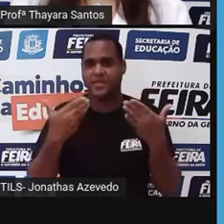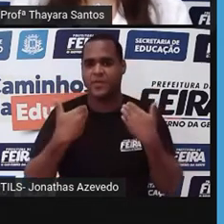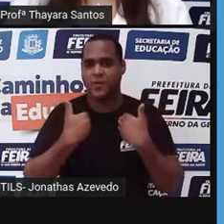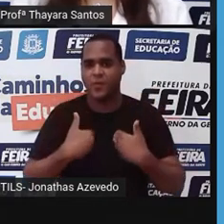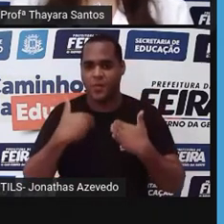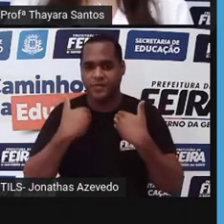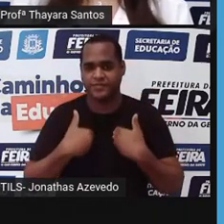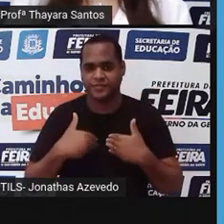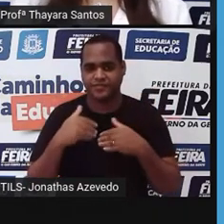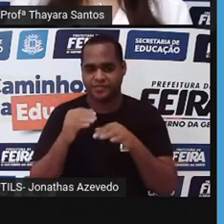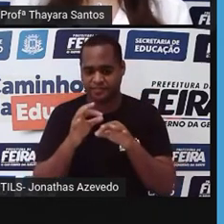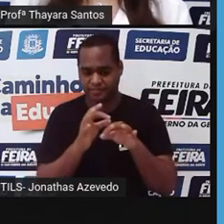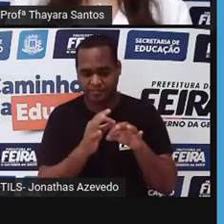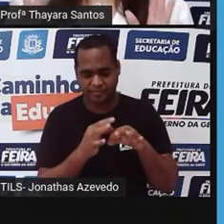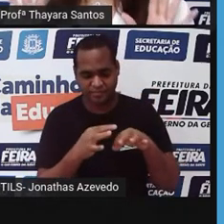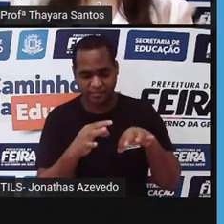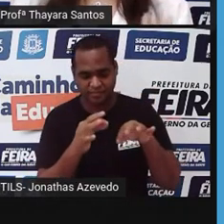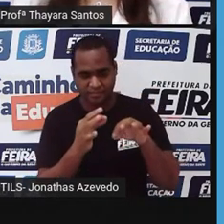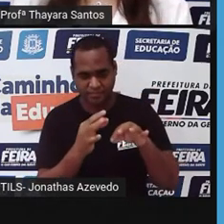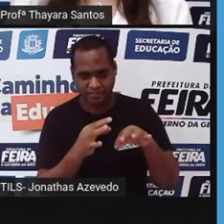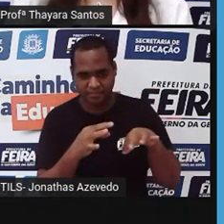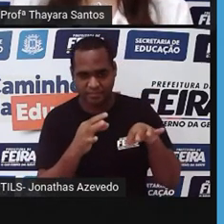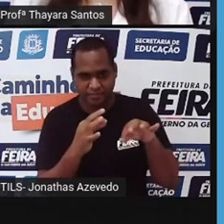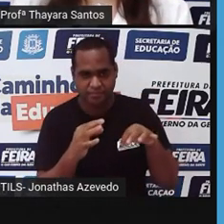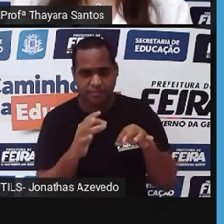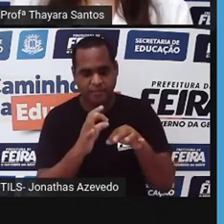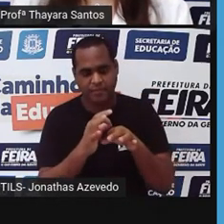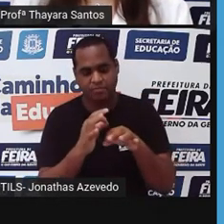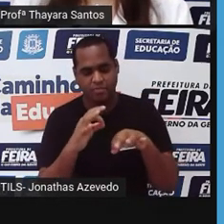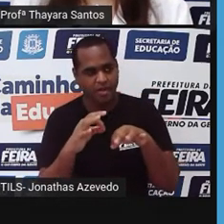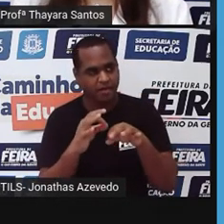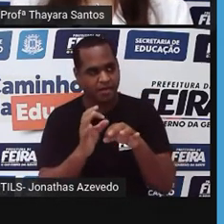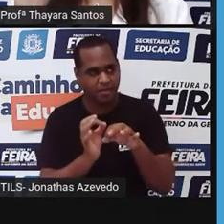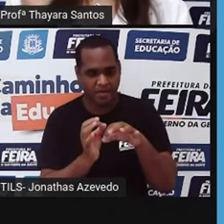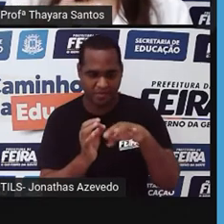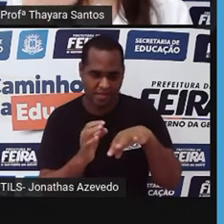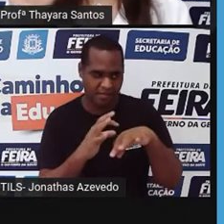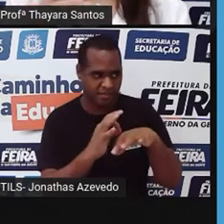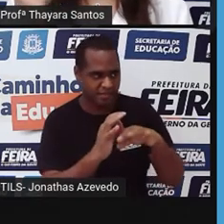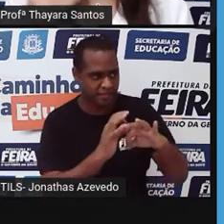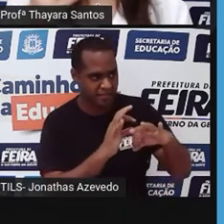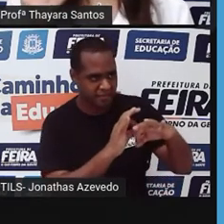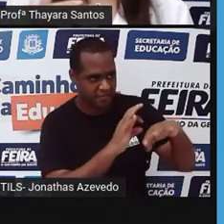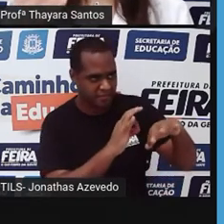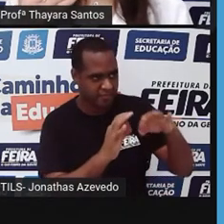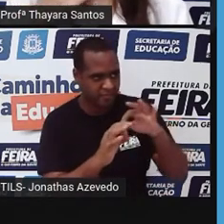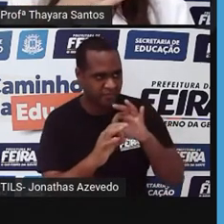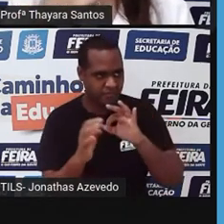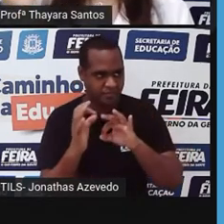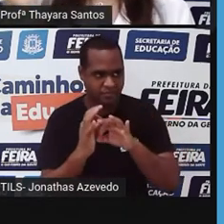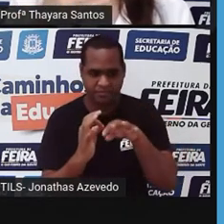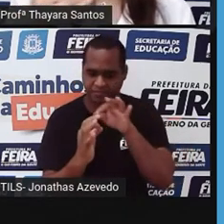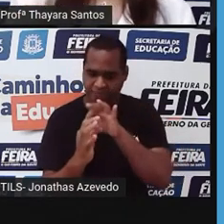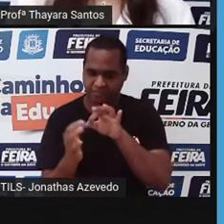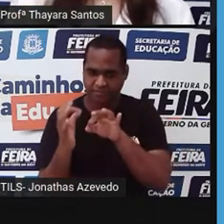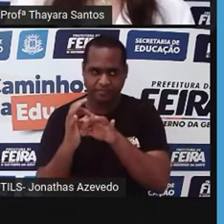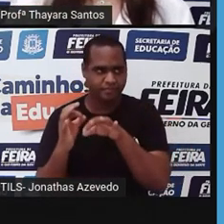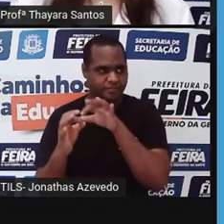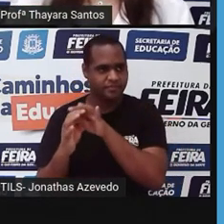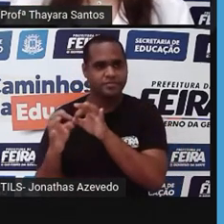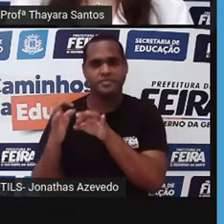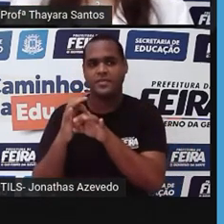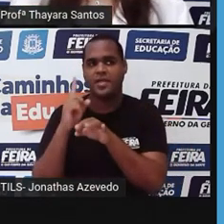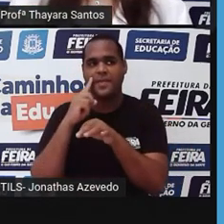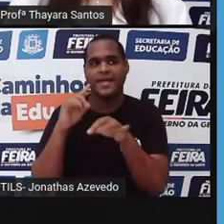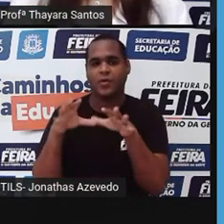de anéis. Se a gente olha para uma minhoca, gente consegue visualizar essa característica bem. Ela tem ali, ó, as divisõezinhas, as linhazinhas dividindo